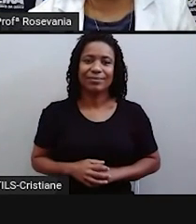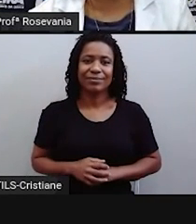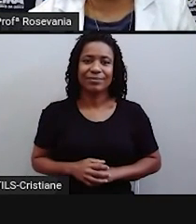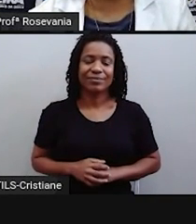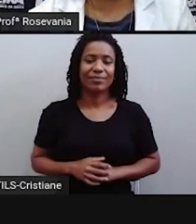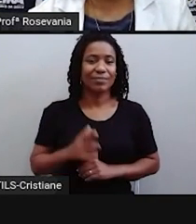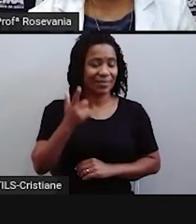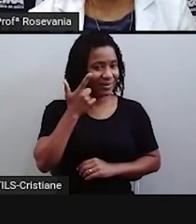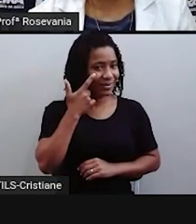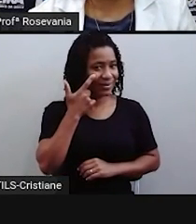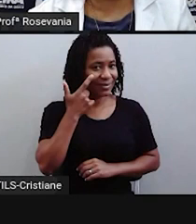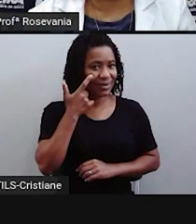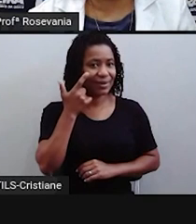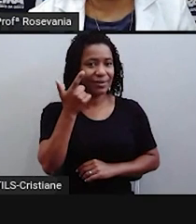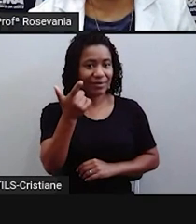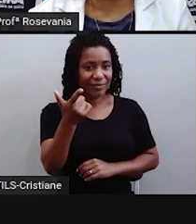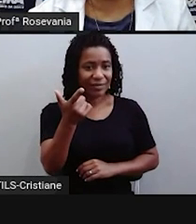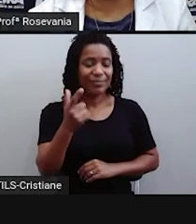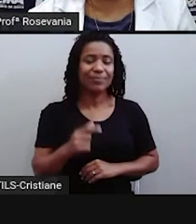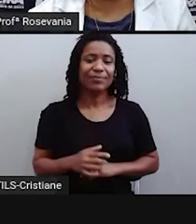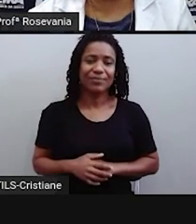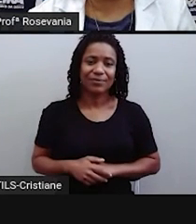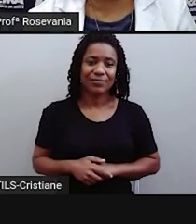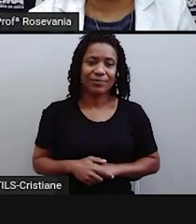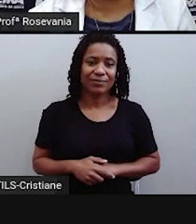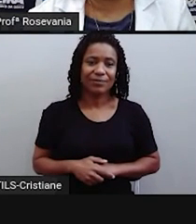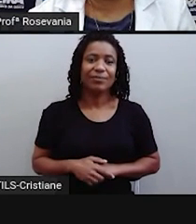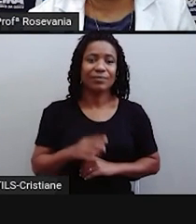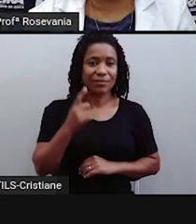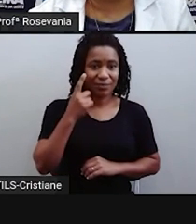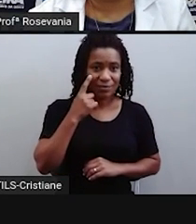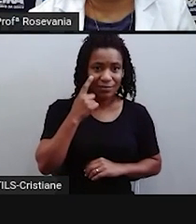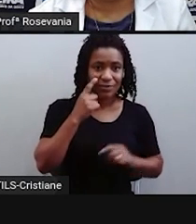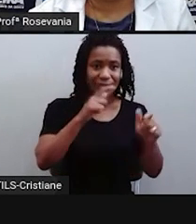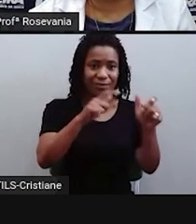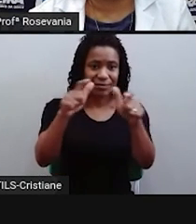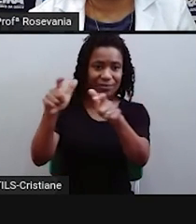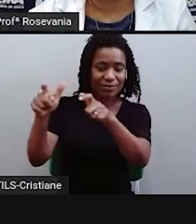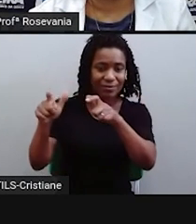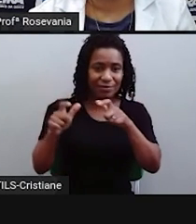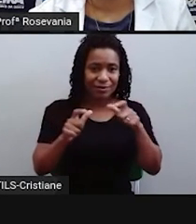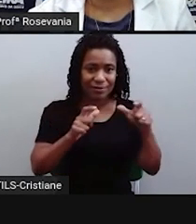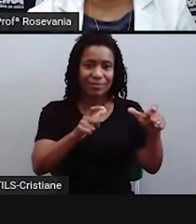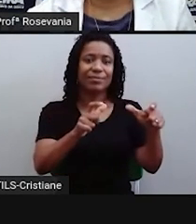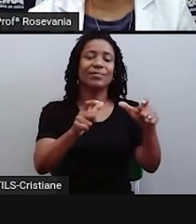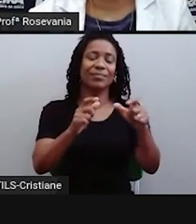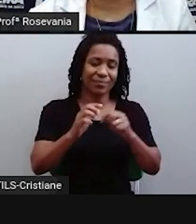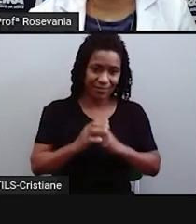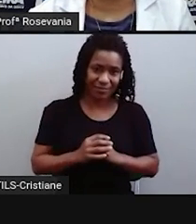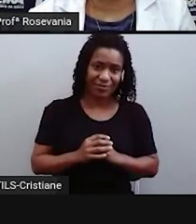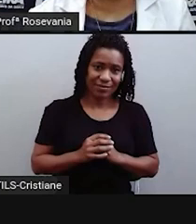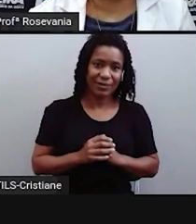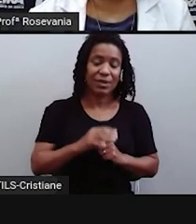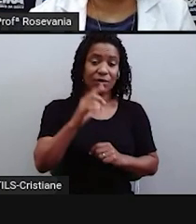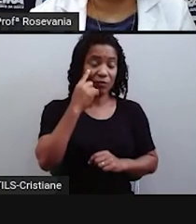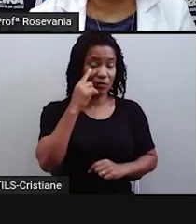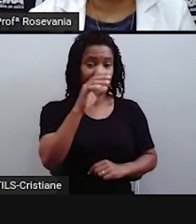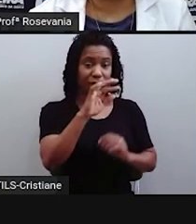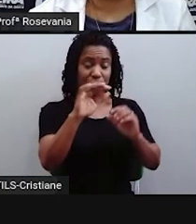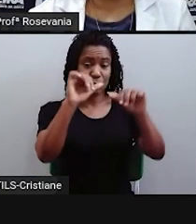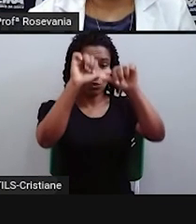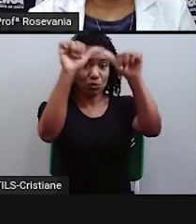essa situação, mas a está colocando aqui, a depender do trópico que a gente está, né? Dentro das áreas dos trópicos, estamos numa área